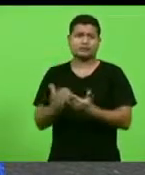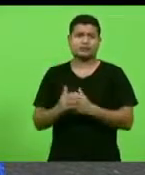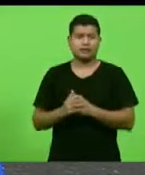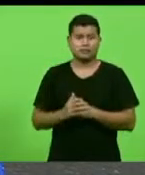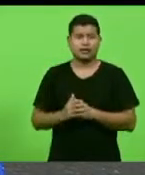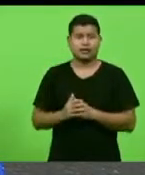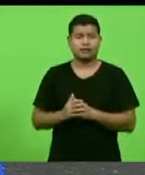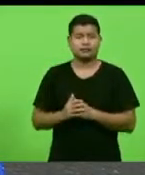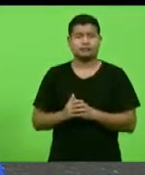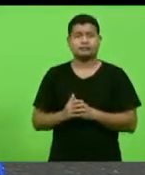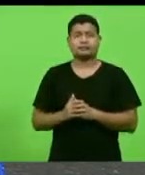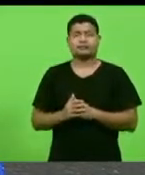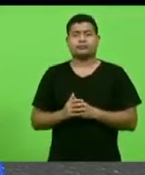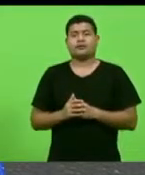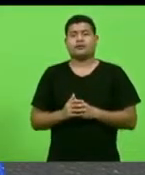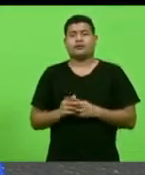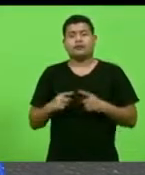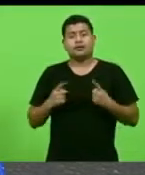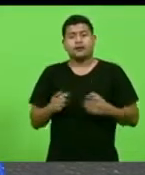Enfim, a 470,